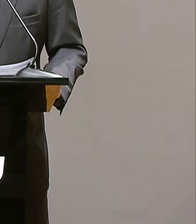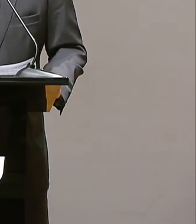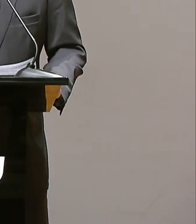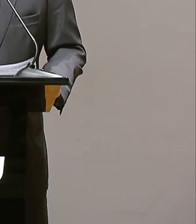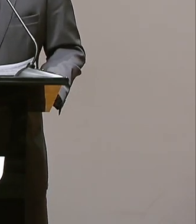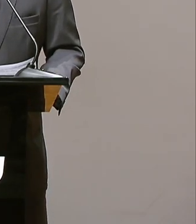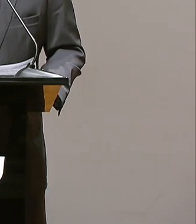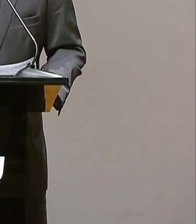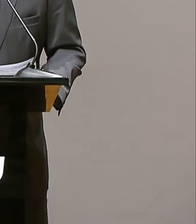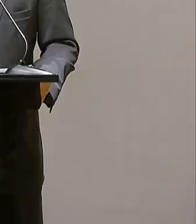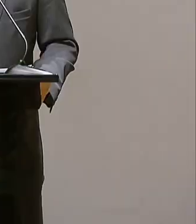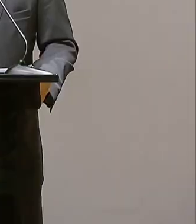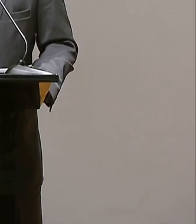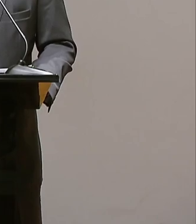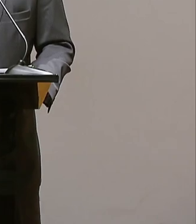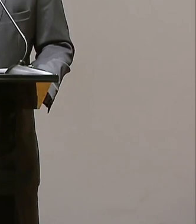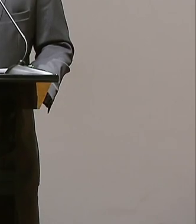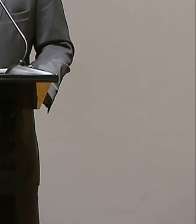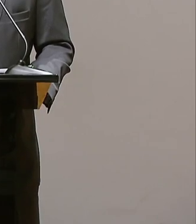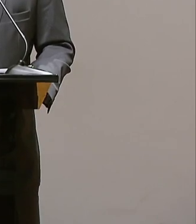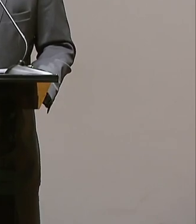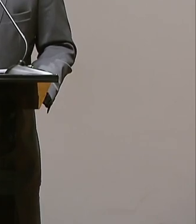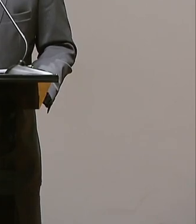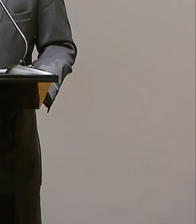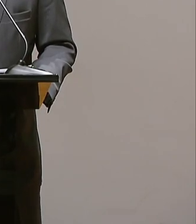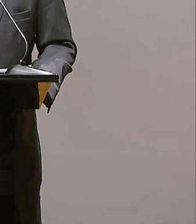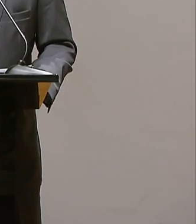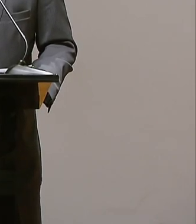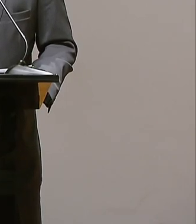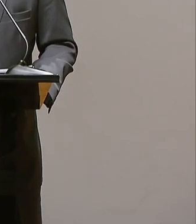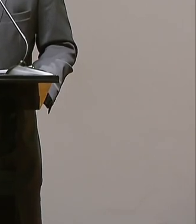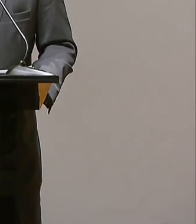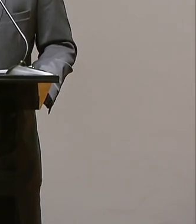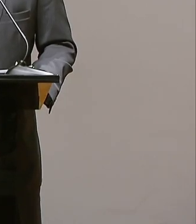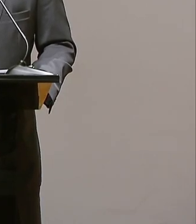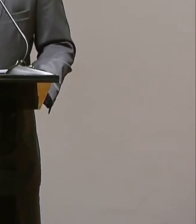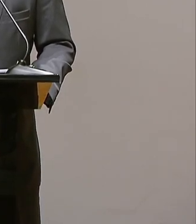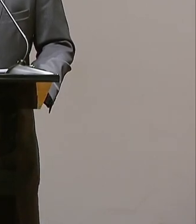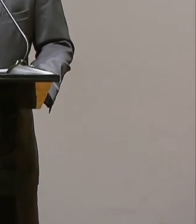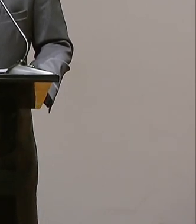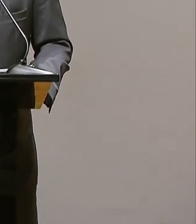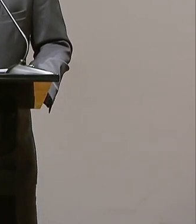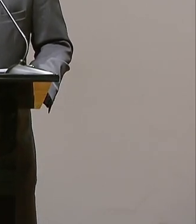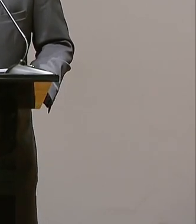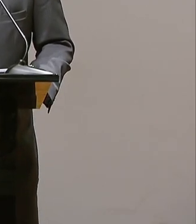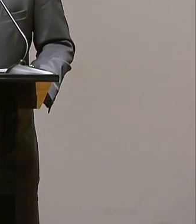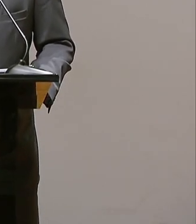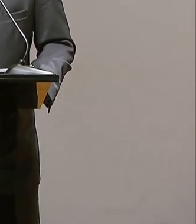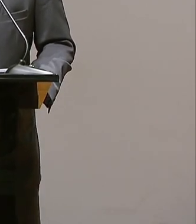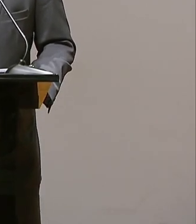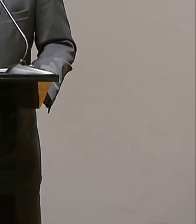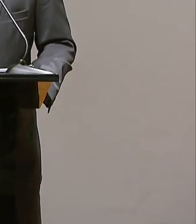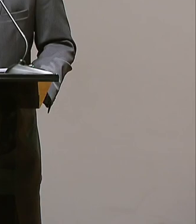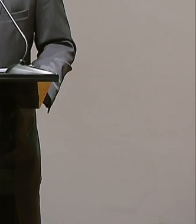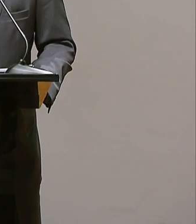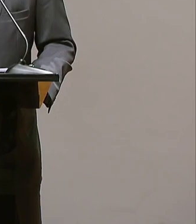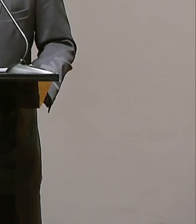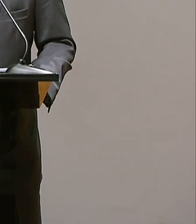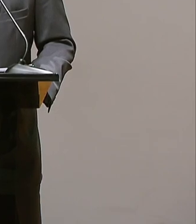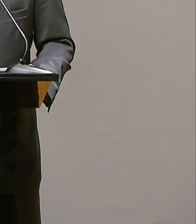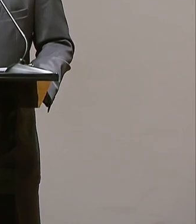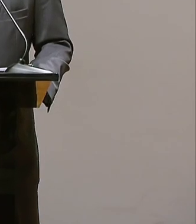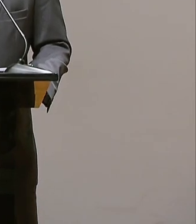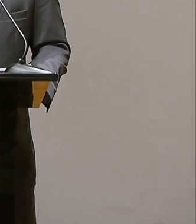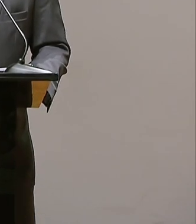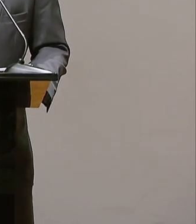entregar um Brasil melhor? O mundo tem acreditado em nós. Nós temos que dar uma garantia jurídica a essas pessoas, a esses